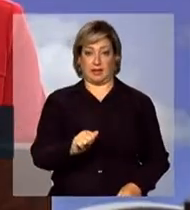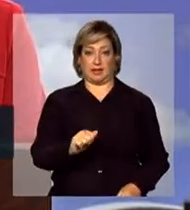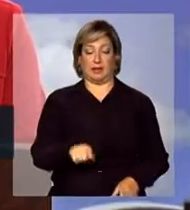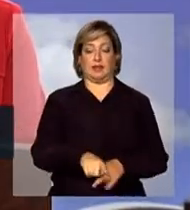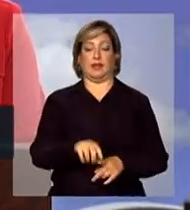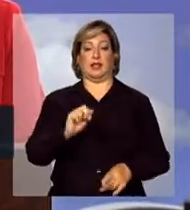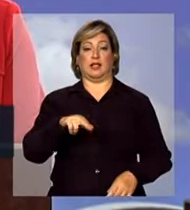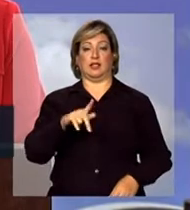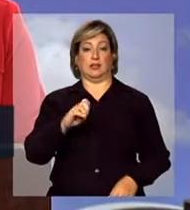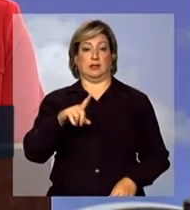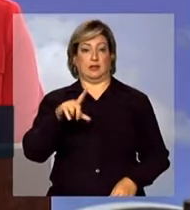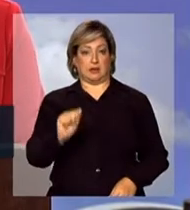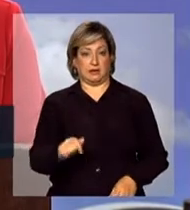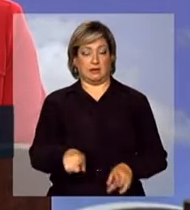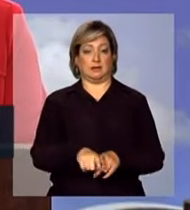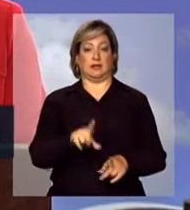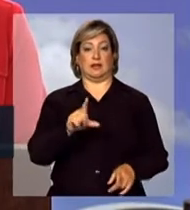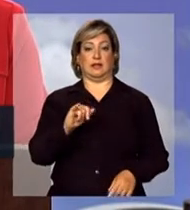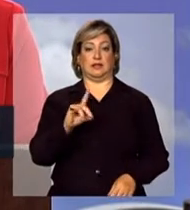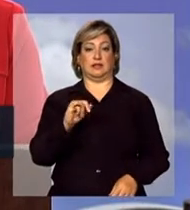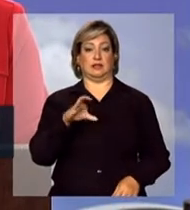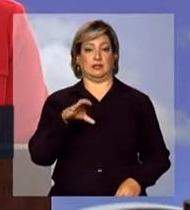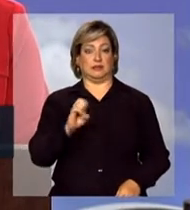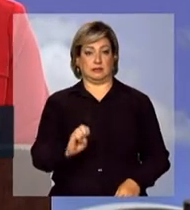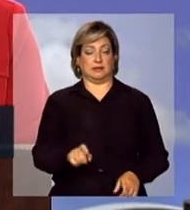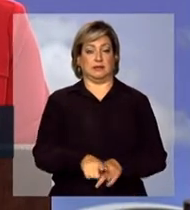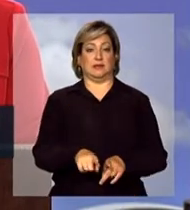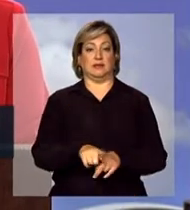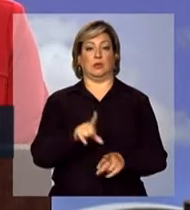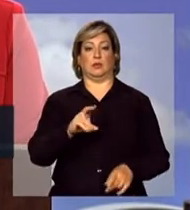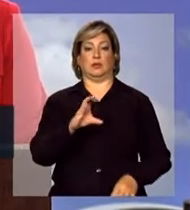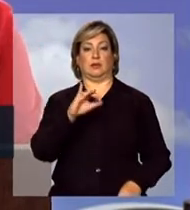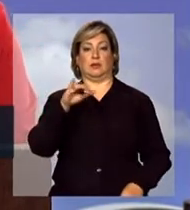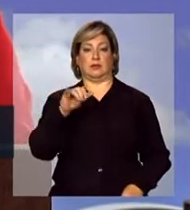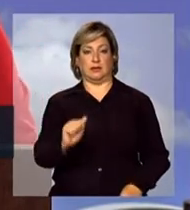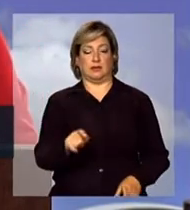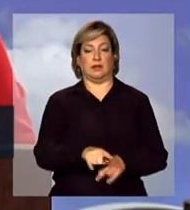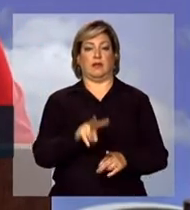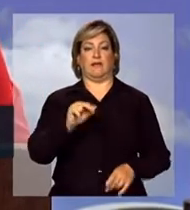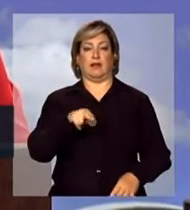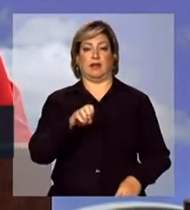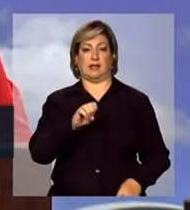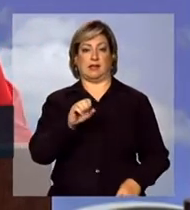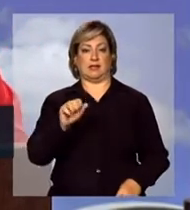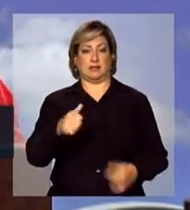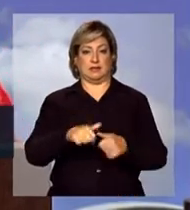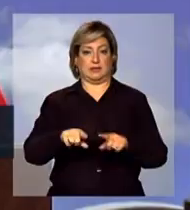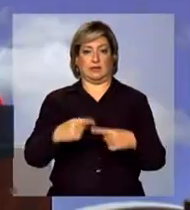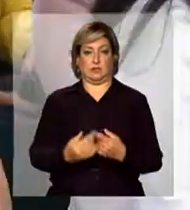Ângela Portela, Lídice da Mata, Lúcia Vânia e Vanessa Graziottin.